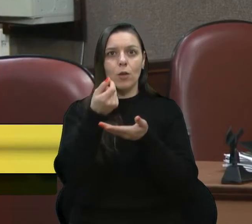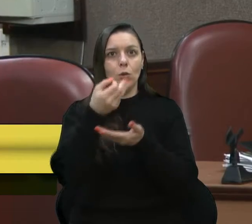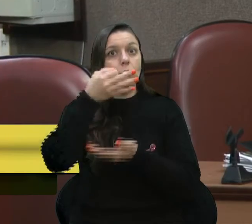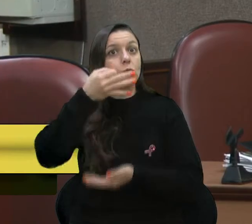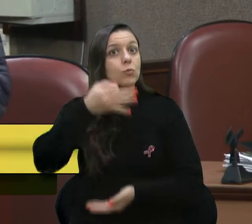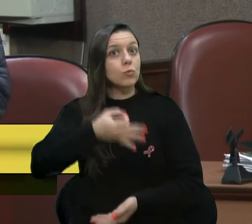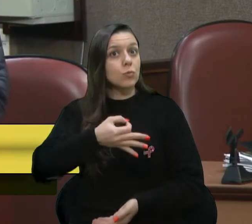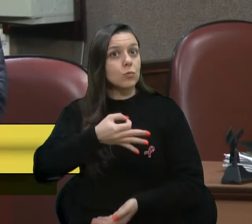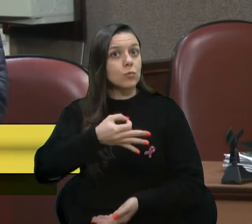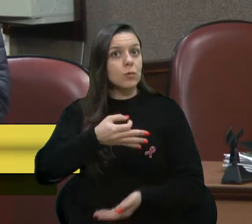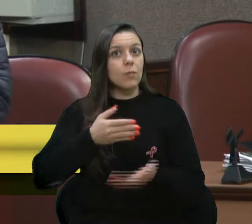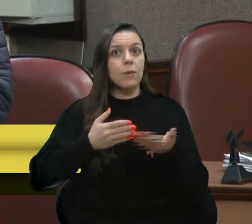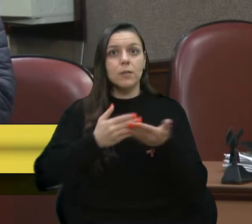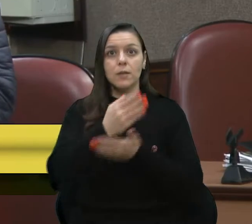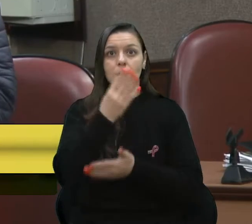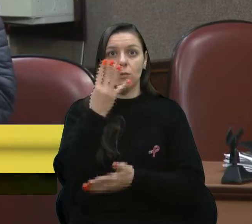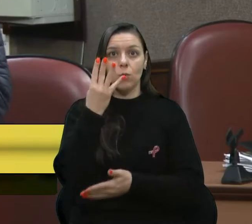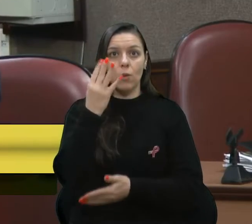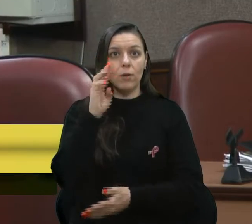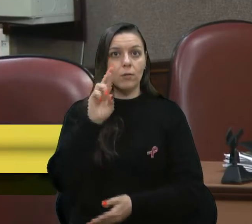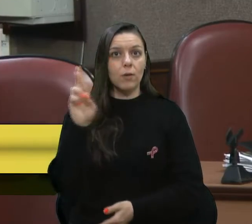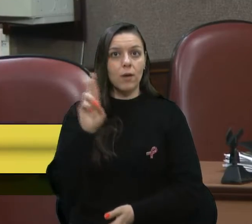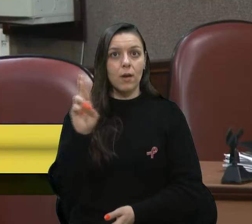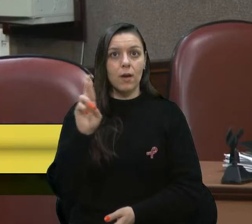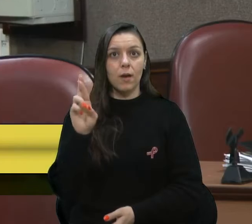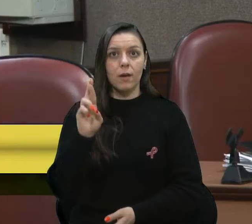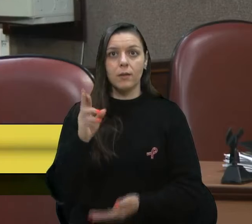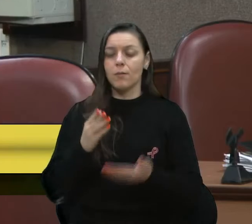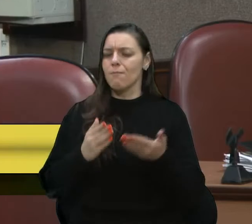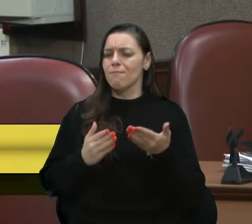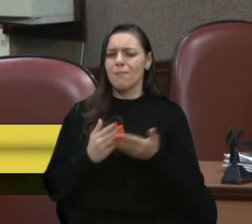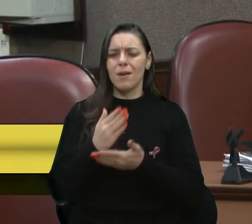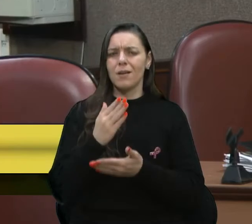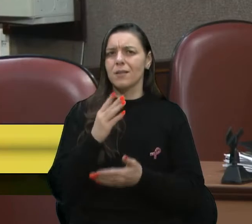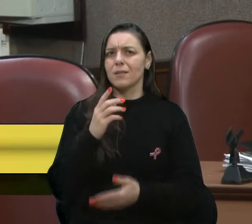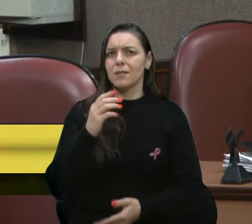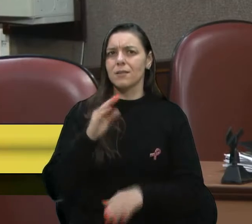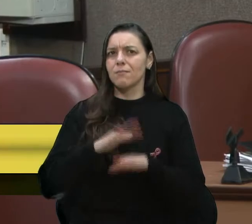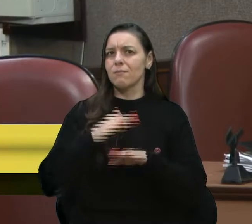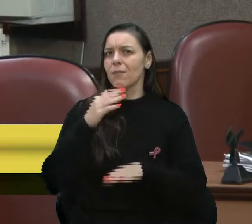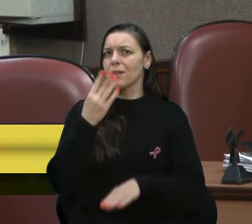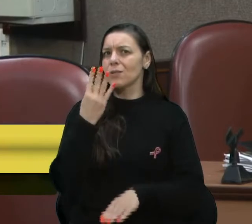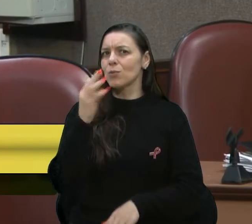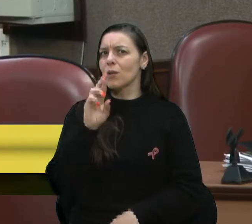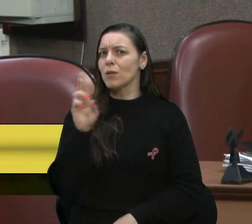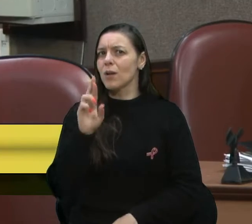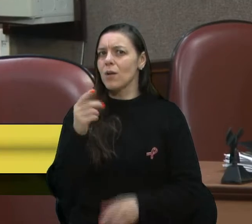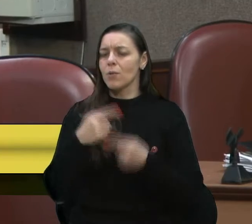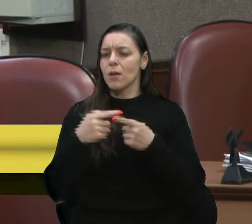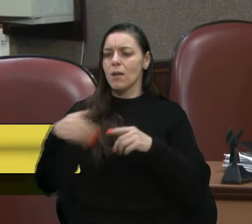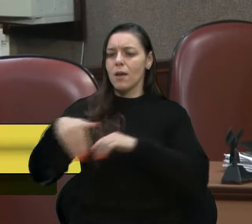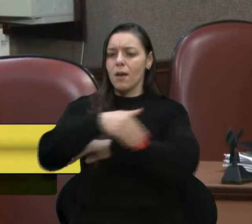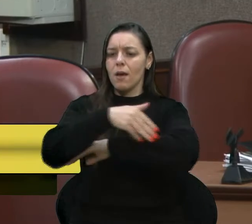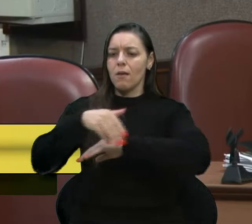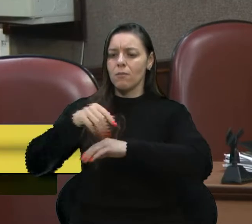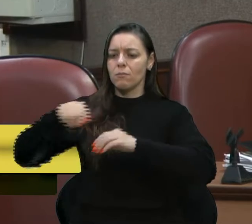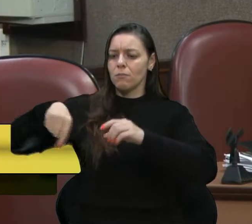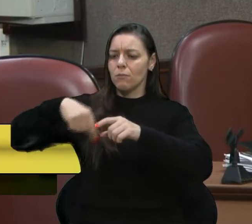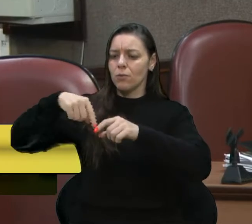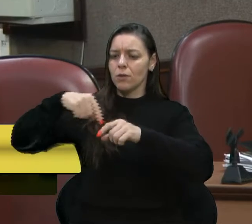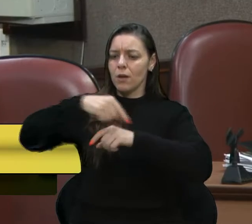que não passasse dos R$,00. Que não passasse. A gente entende que as rodovias estão aí esburacadas, uma vergonha.